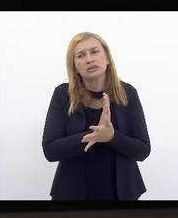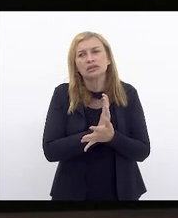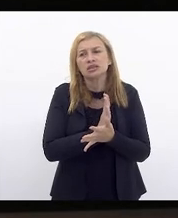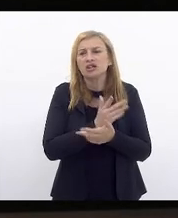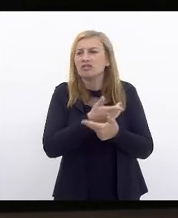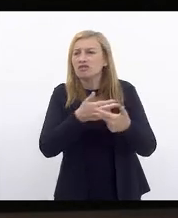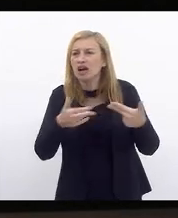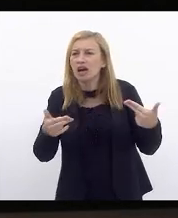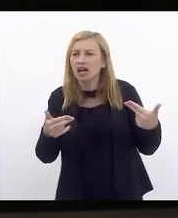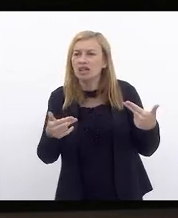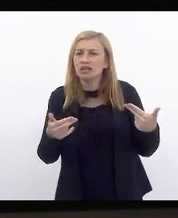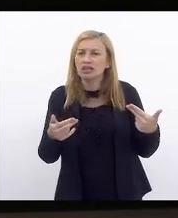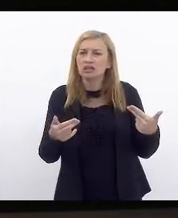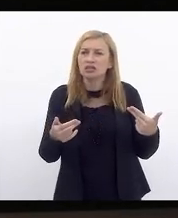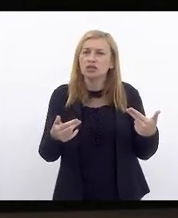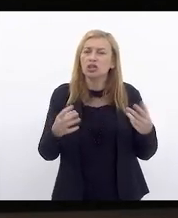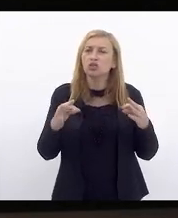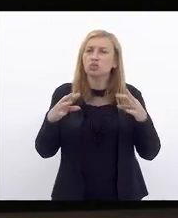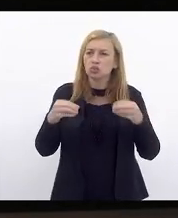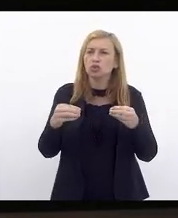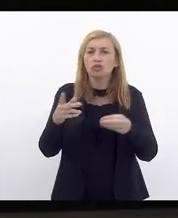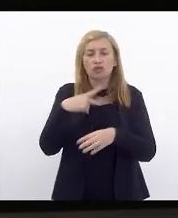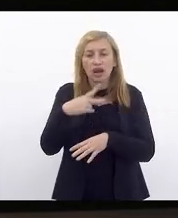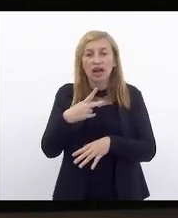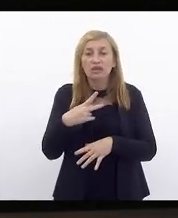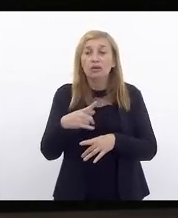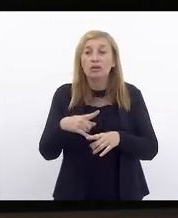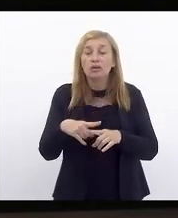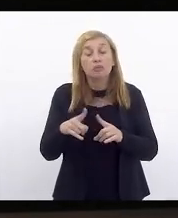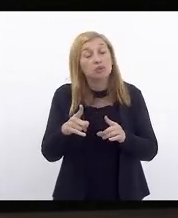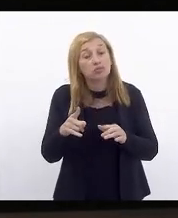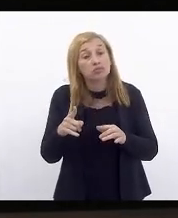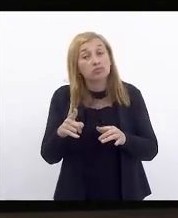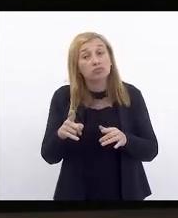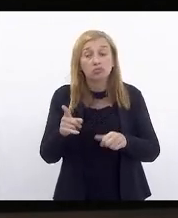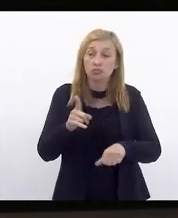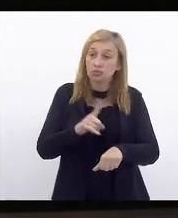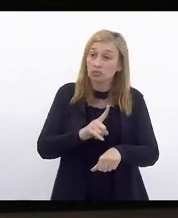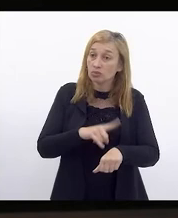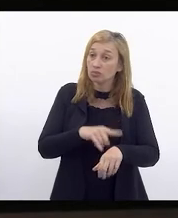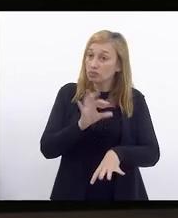sobre aquilo que foi exposto, mas ao mesmo tempo,